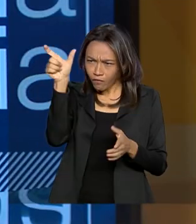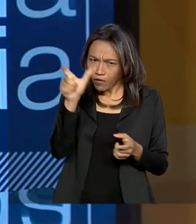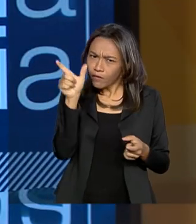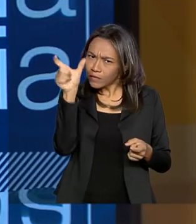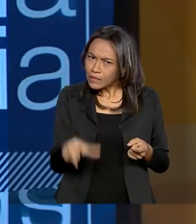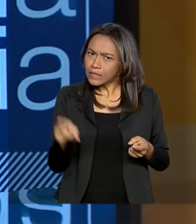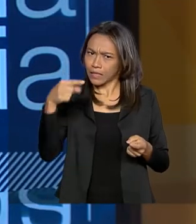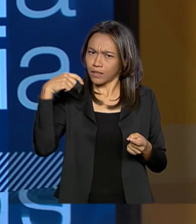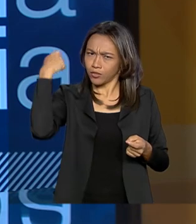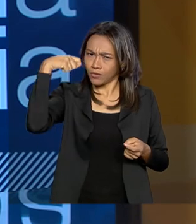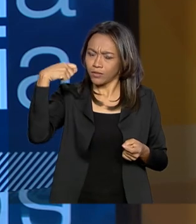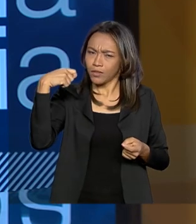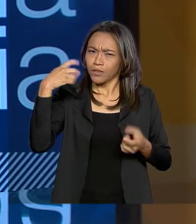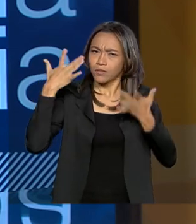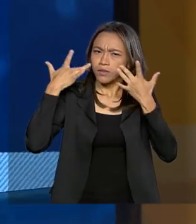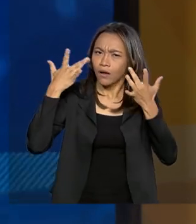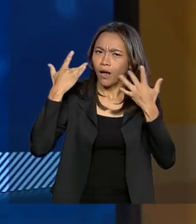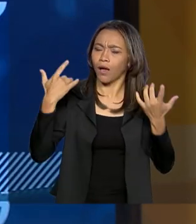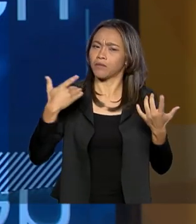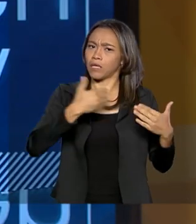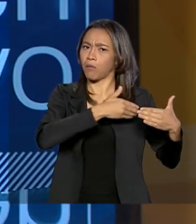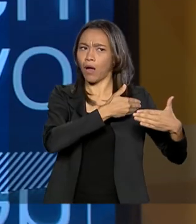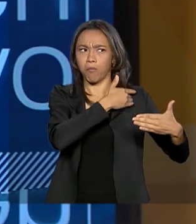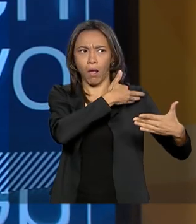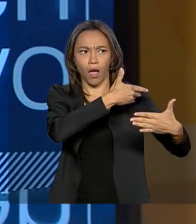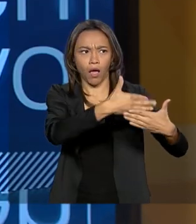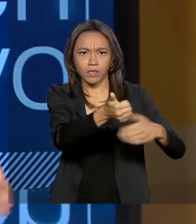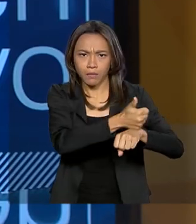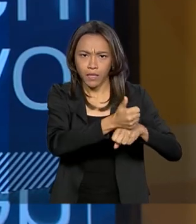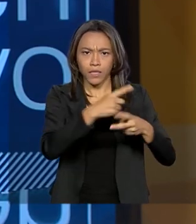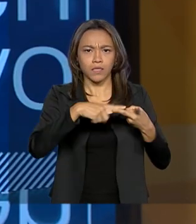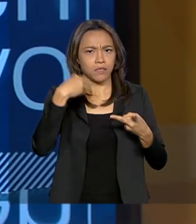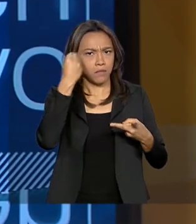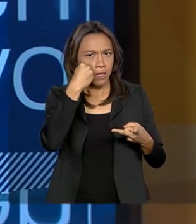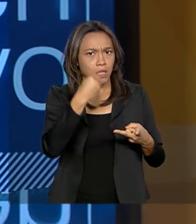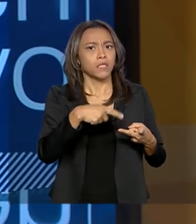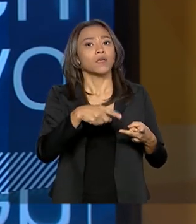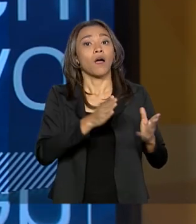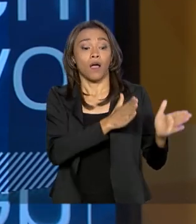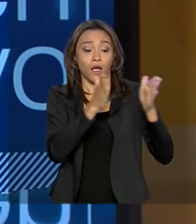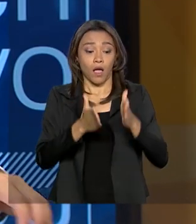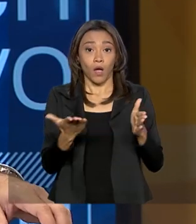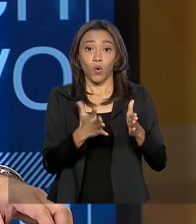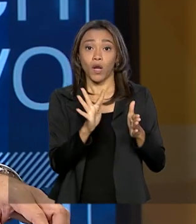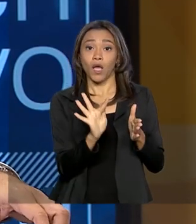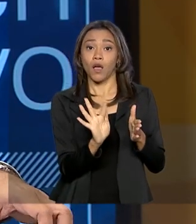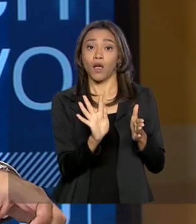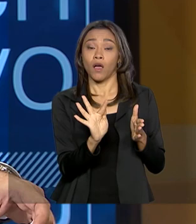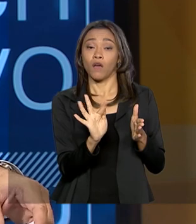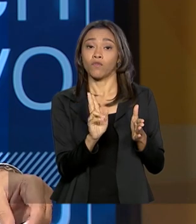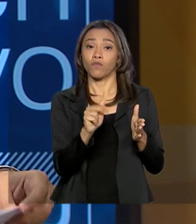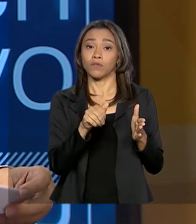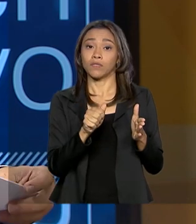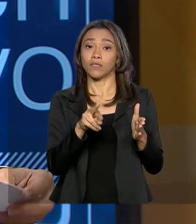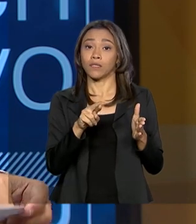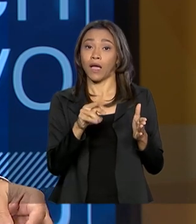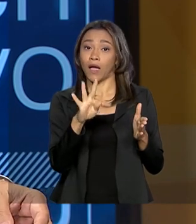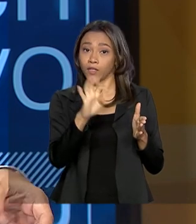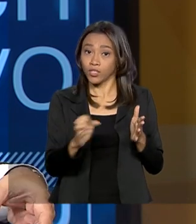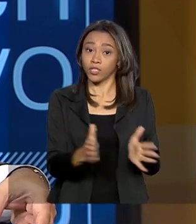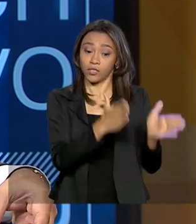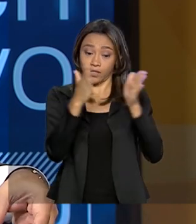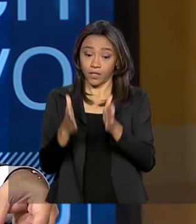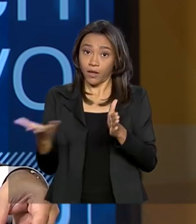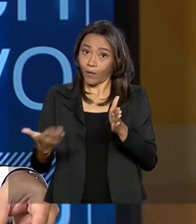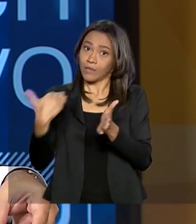tem uma carreira sólida nessa área, também passou pela Funarte, e agora, como dissemos, chega à Secretaria Especial